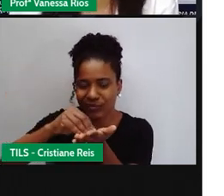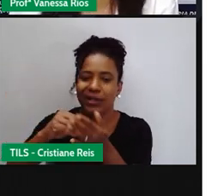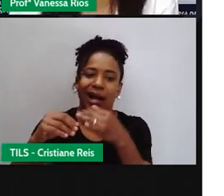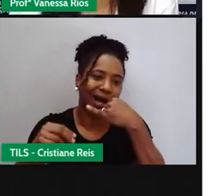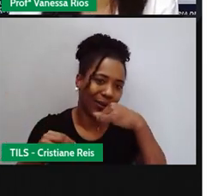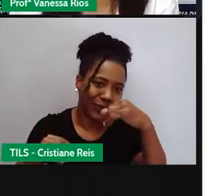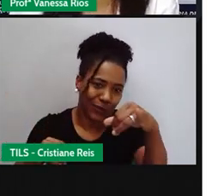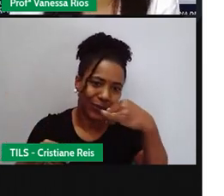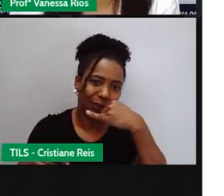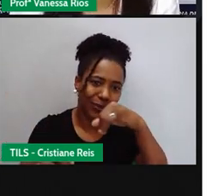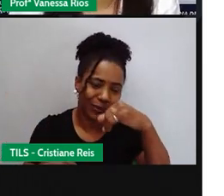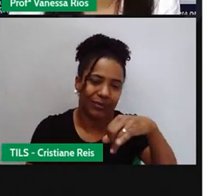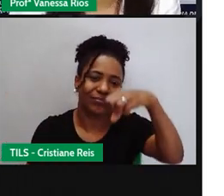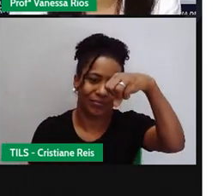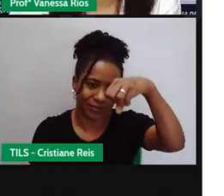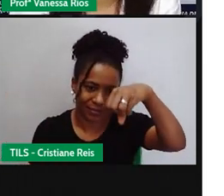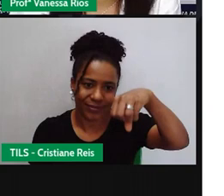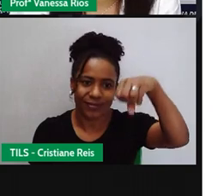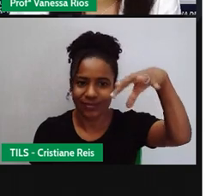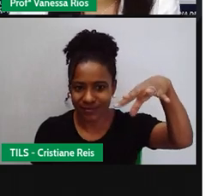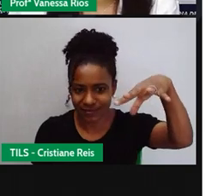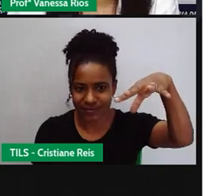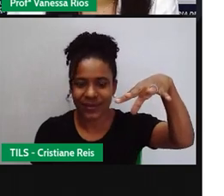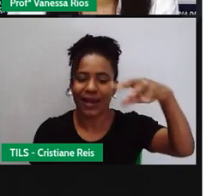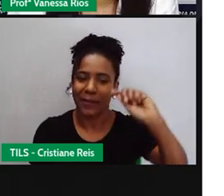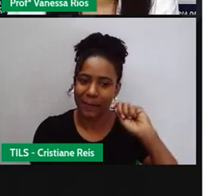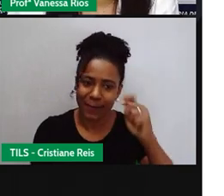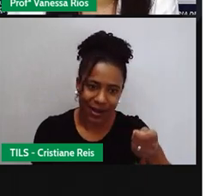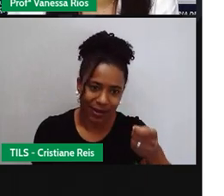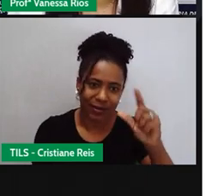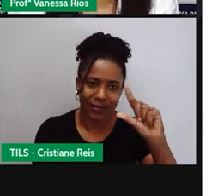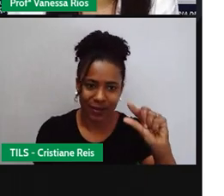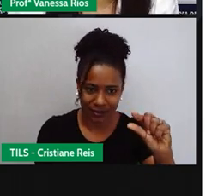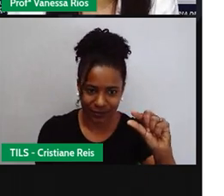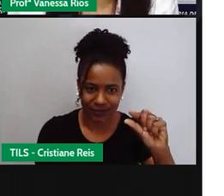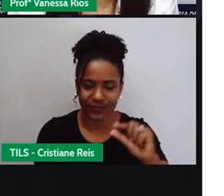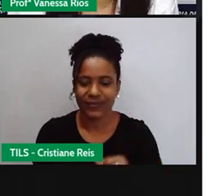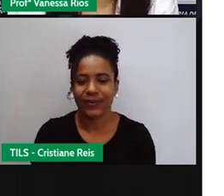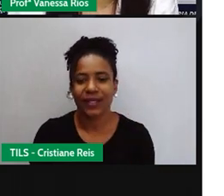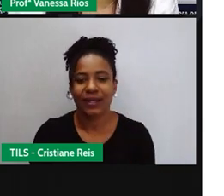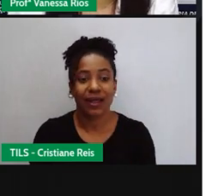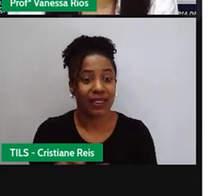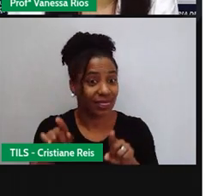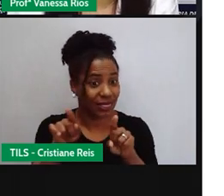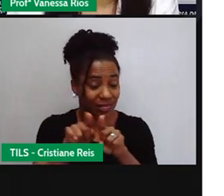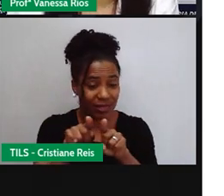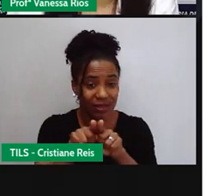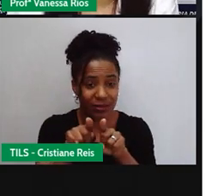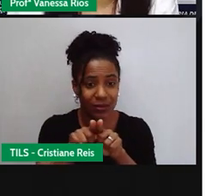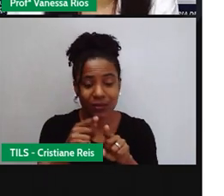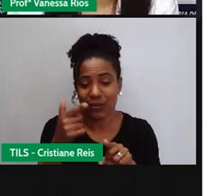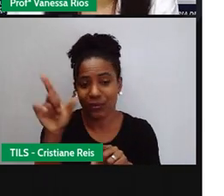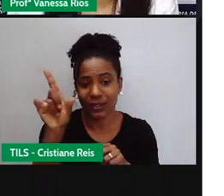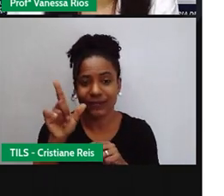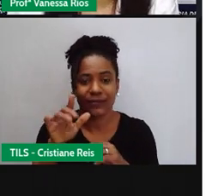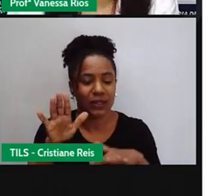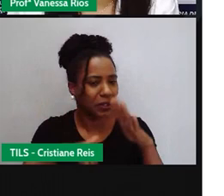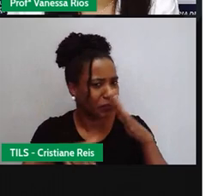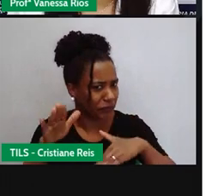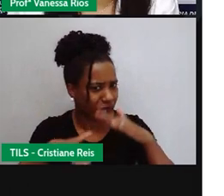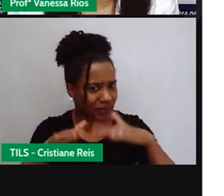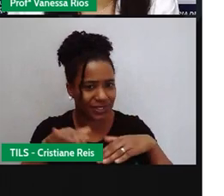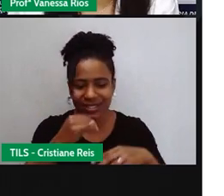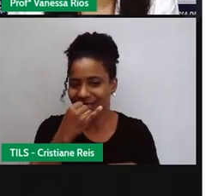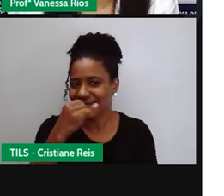elétrica fornecida pela empresa. Também, o que acontece é que, às vezes, a